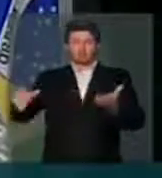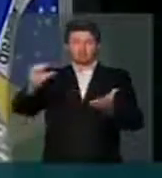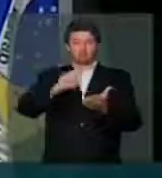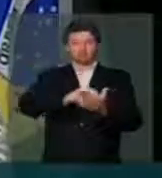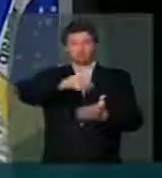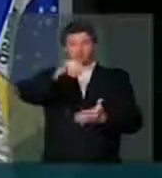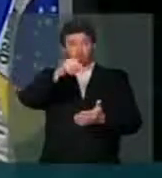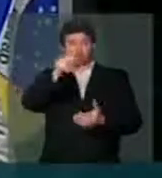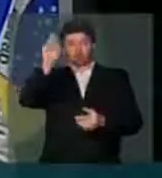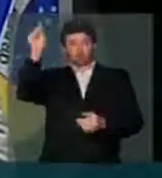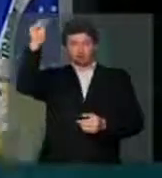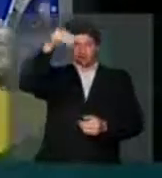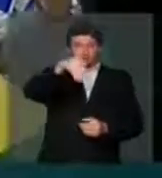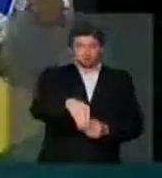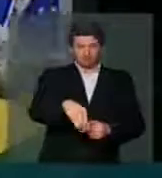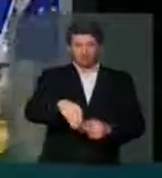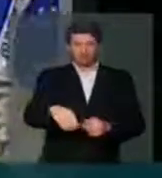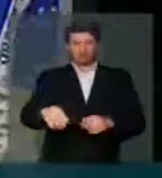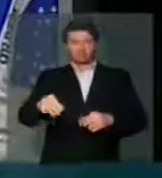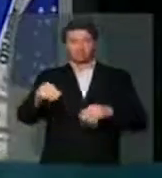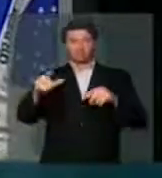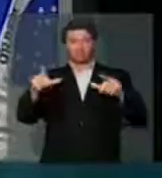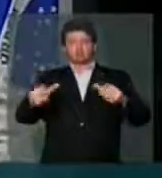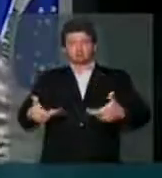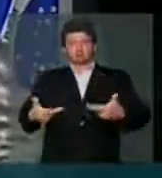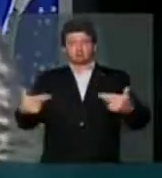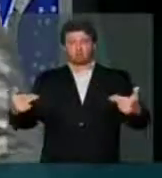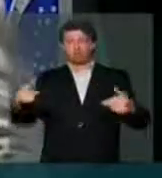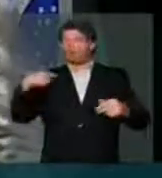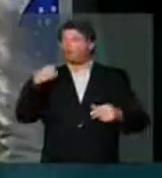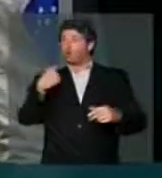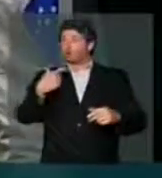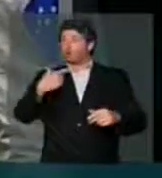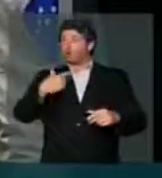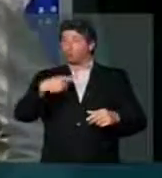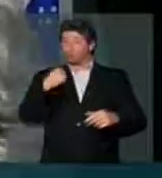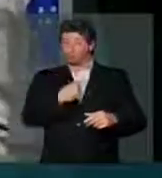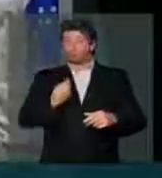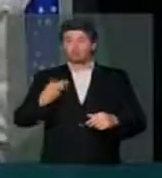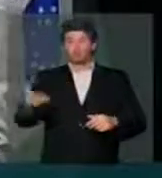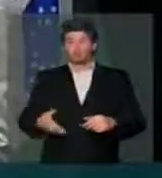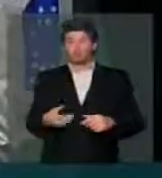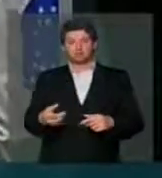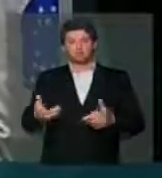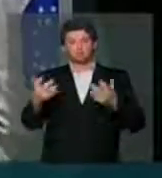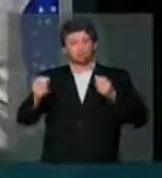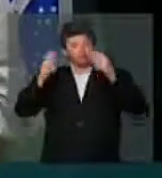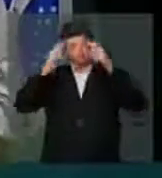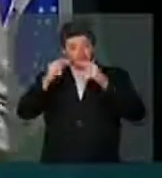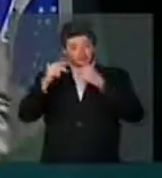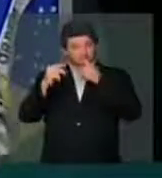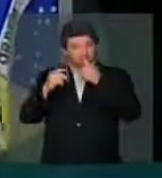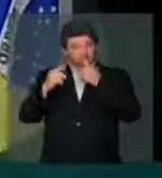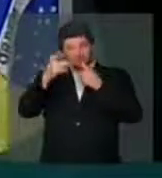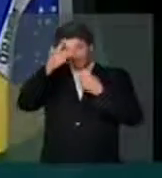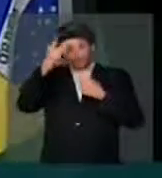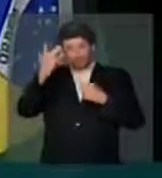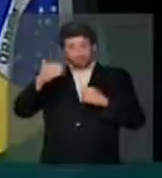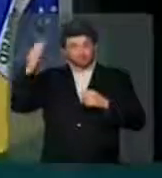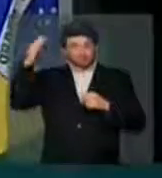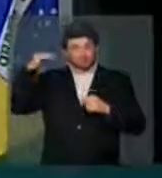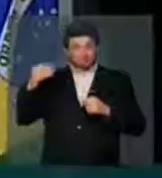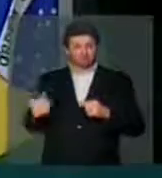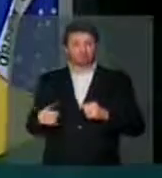Juscelino para este cenário em qual nós nos encontramos e respeito a esses homens